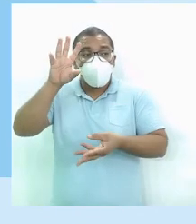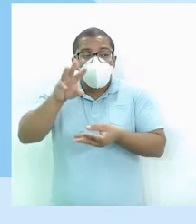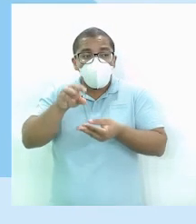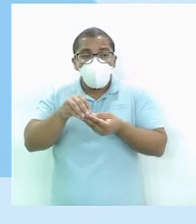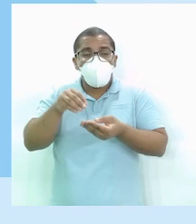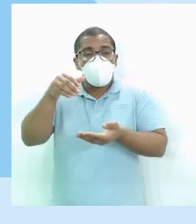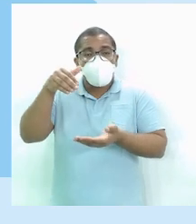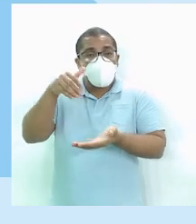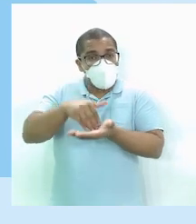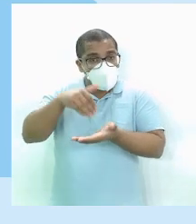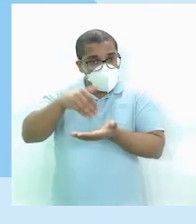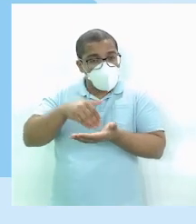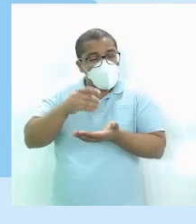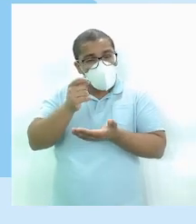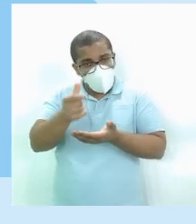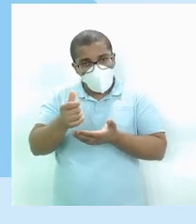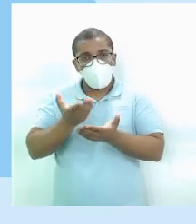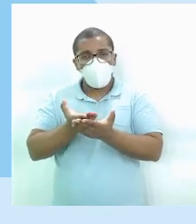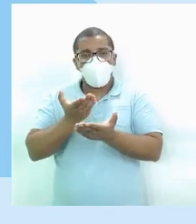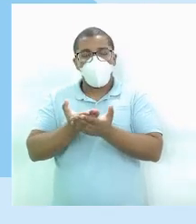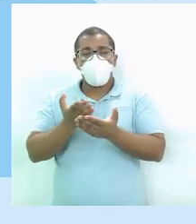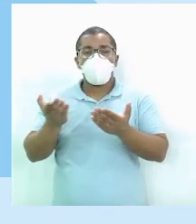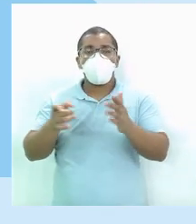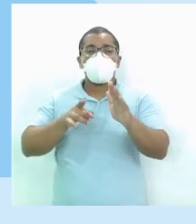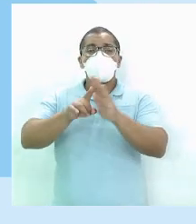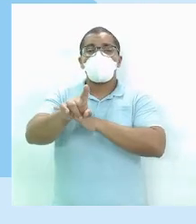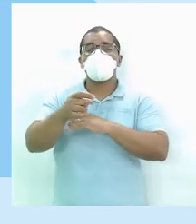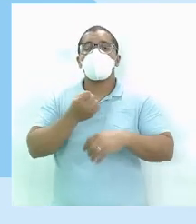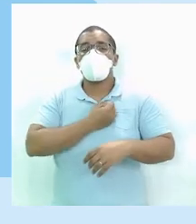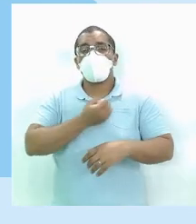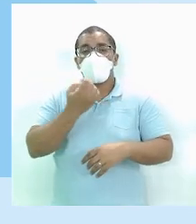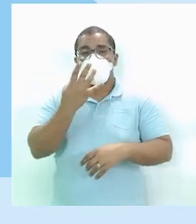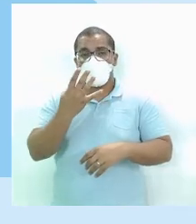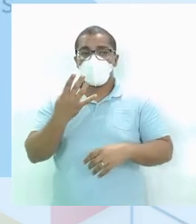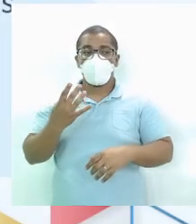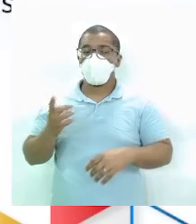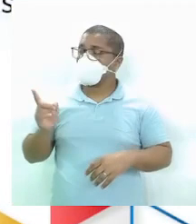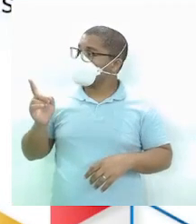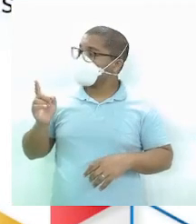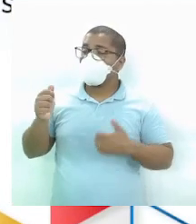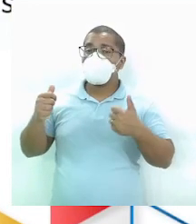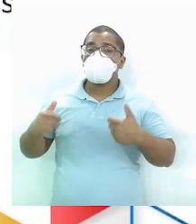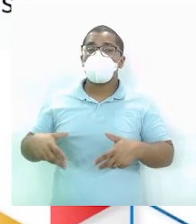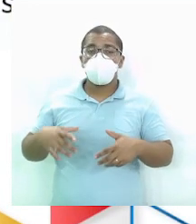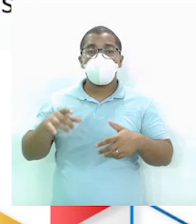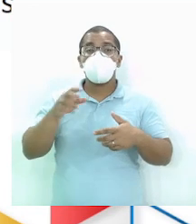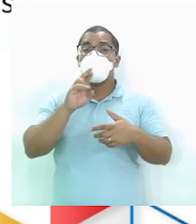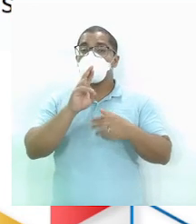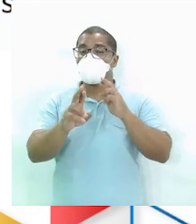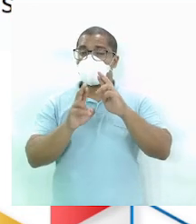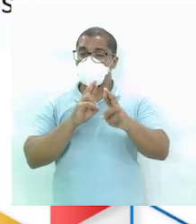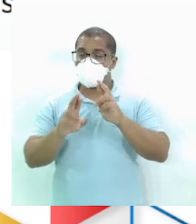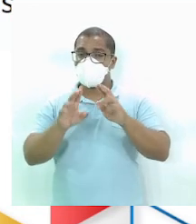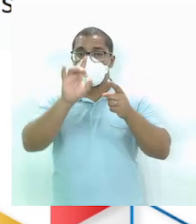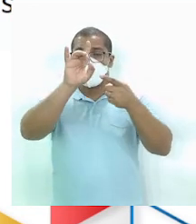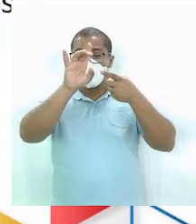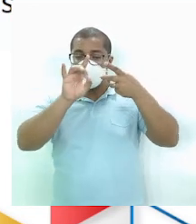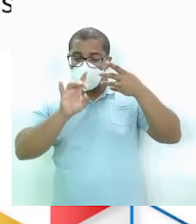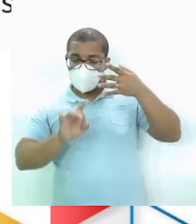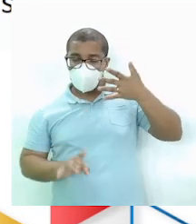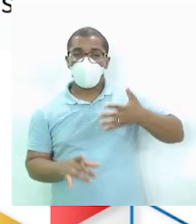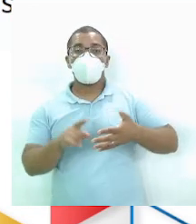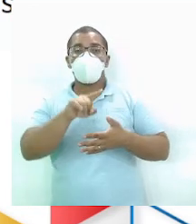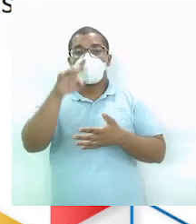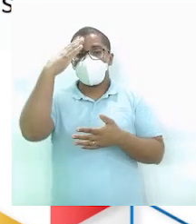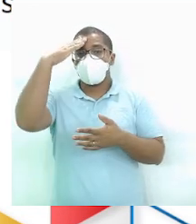videoaula Mais uma questão Para você Questão do número quatro Que diz Responda cada item A seguir Sabendo o que é